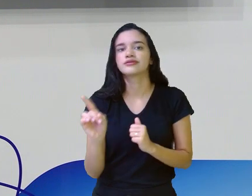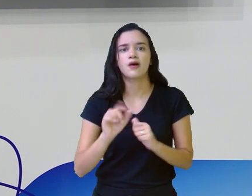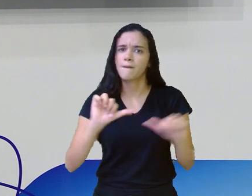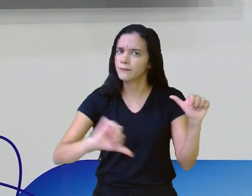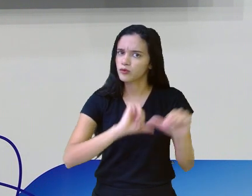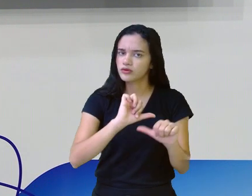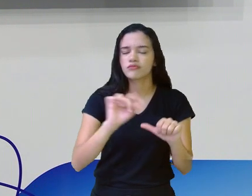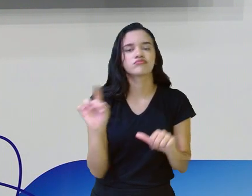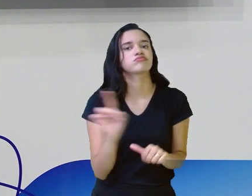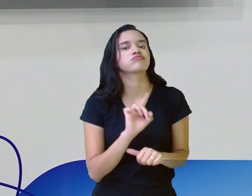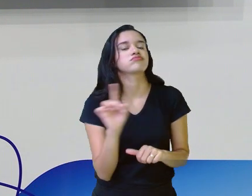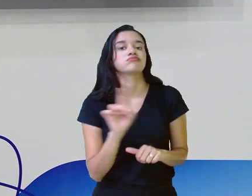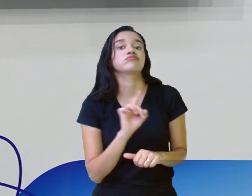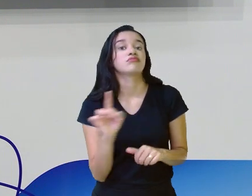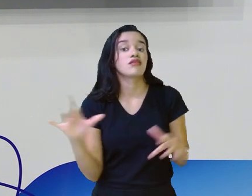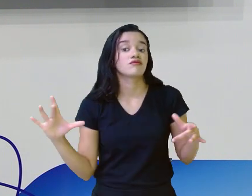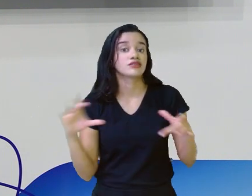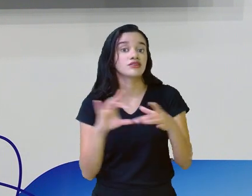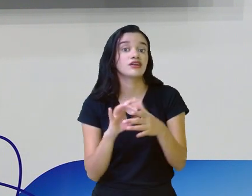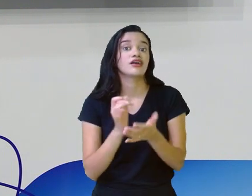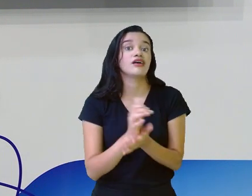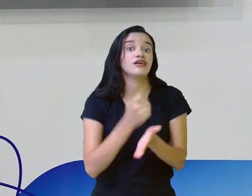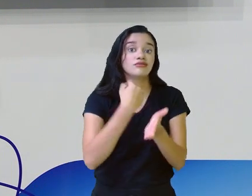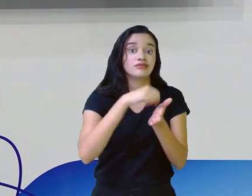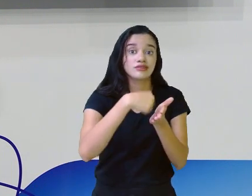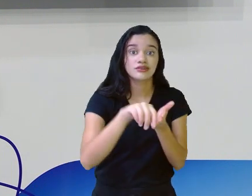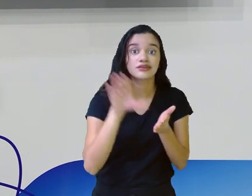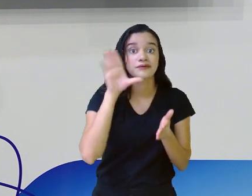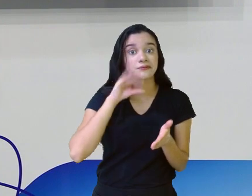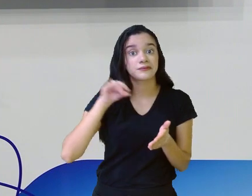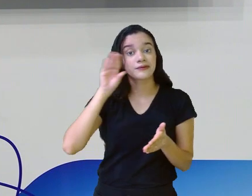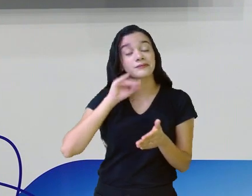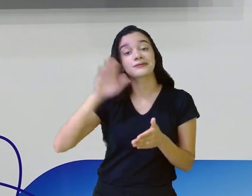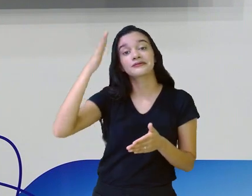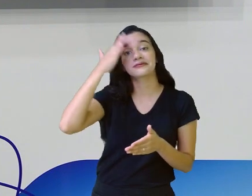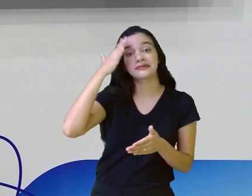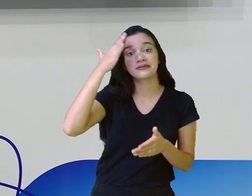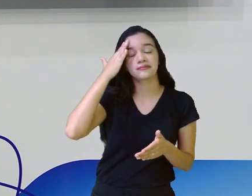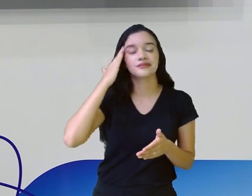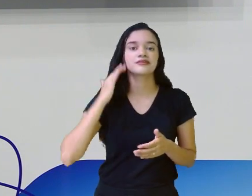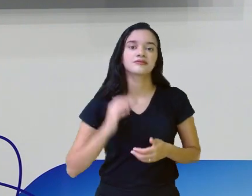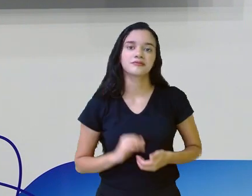ser coerente aí na sua escrita, na sua fala para o entendimento.